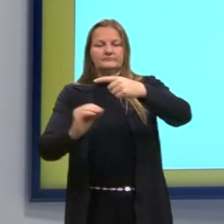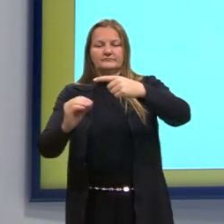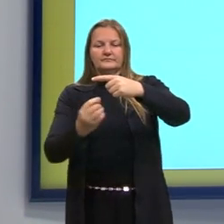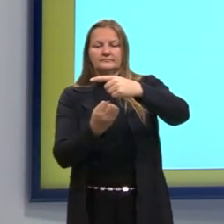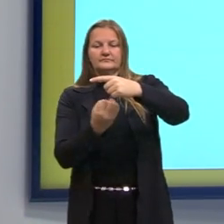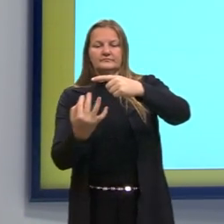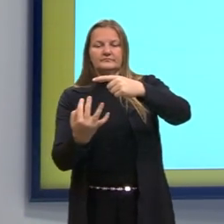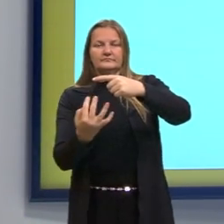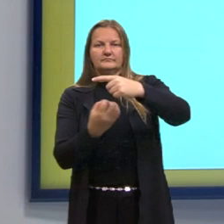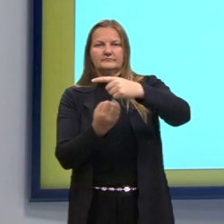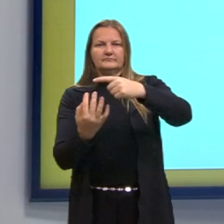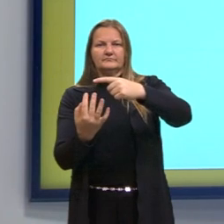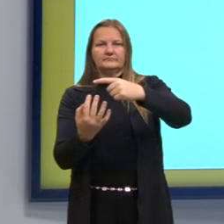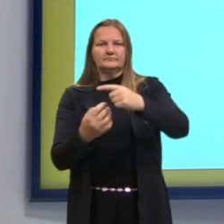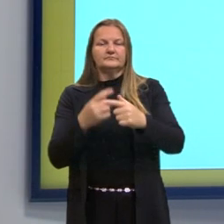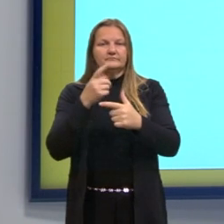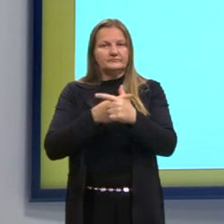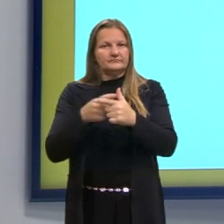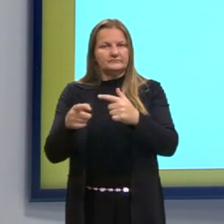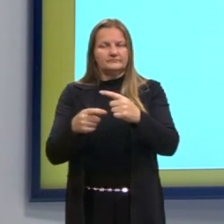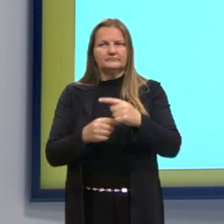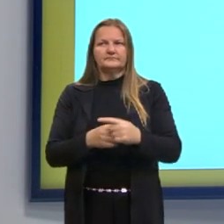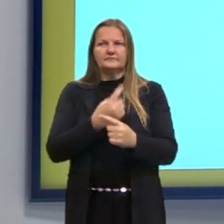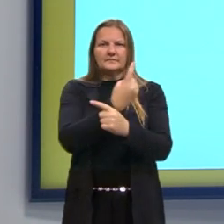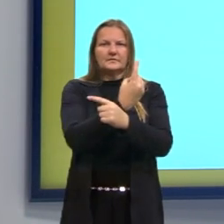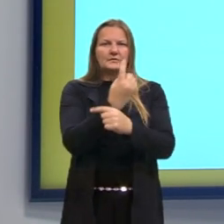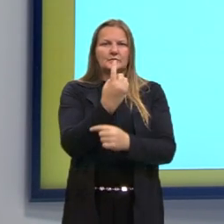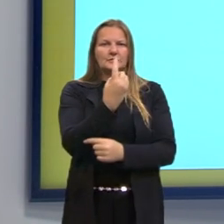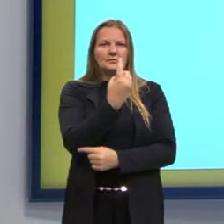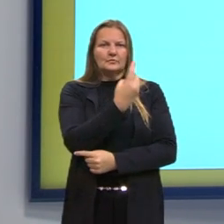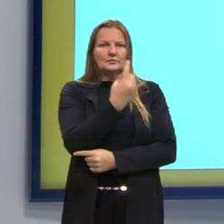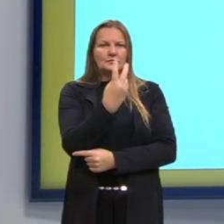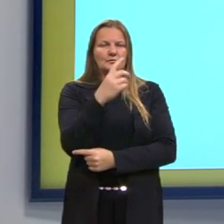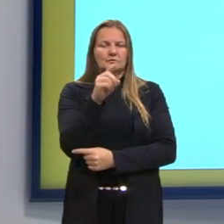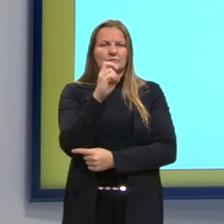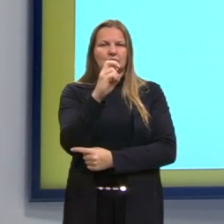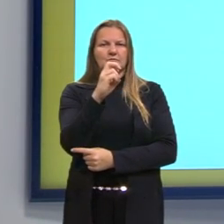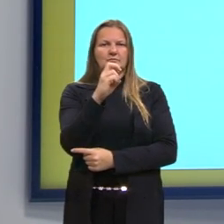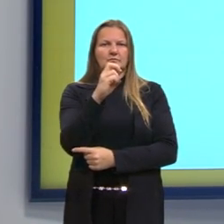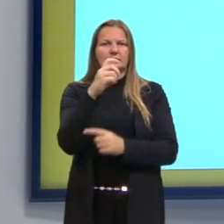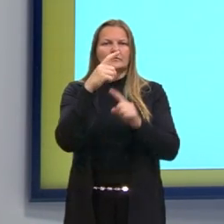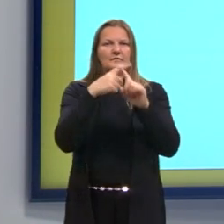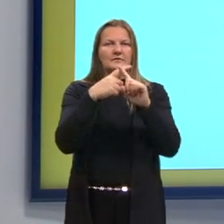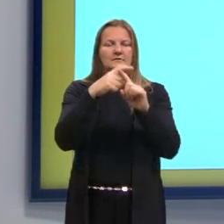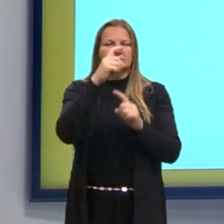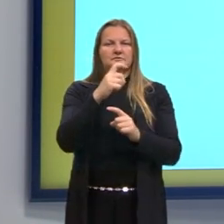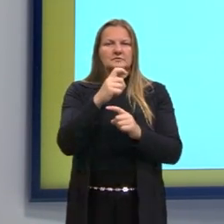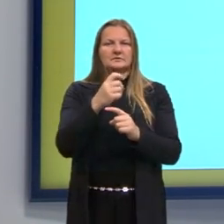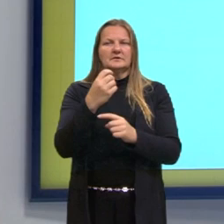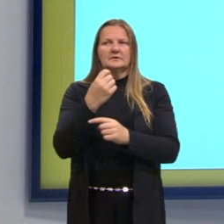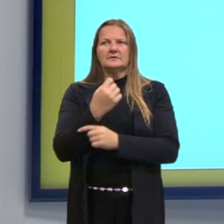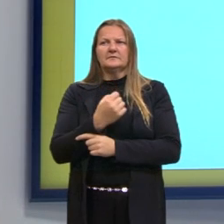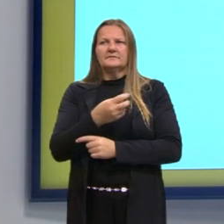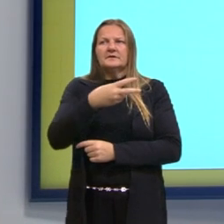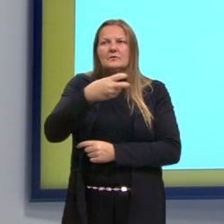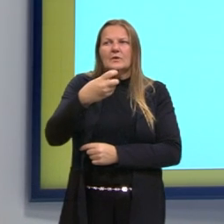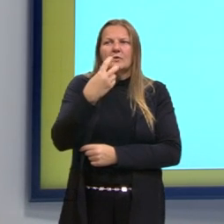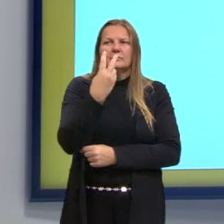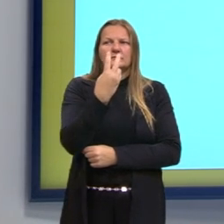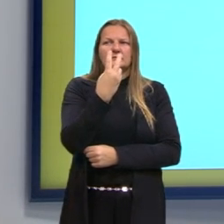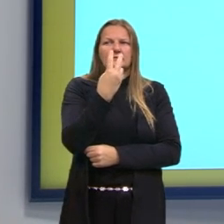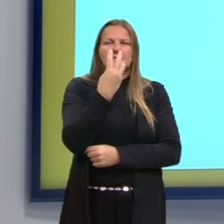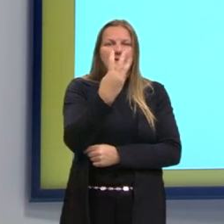nós teríamos que 12,5 vezes x é igual a 3.500. Portanto, x